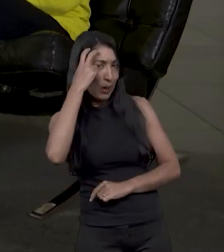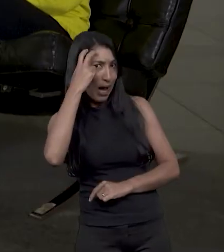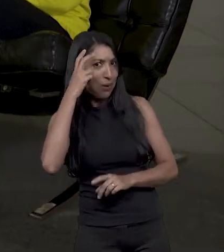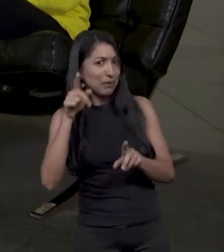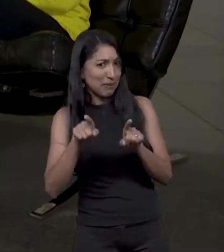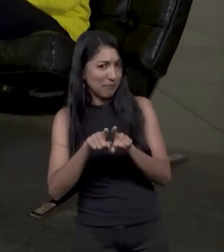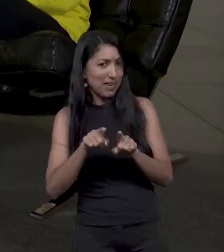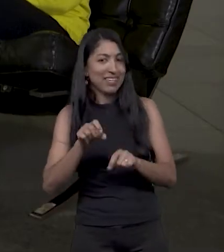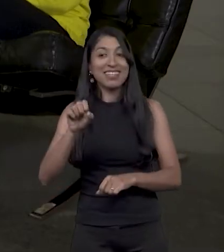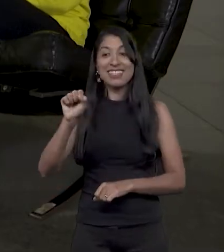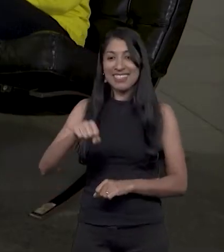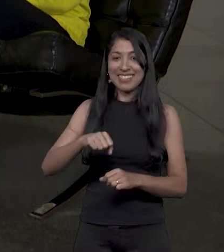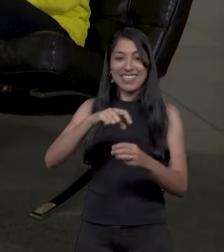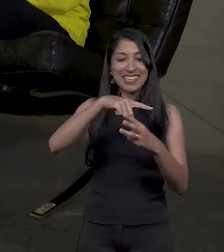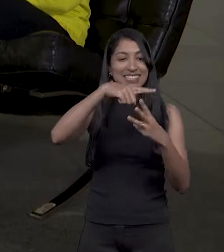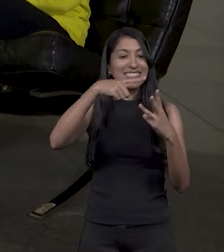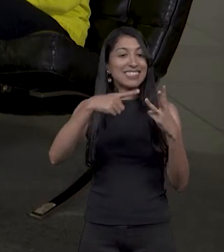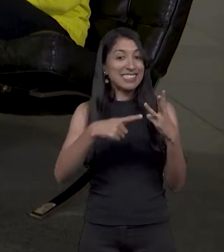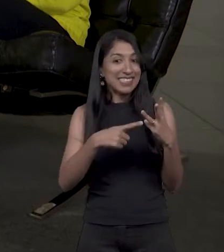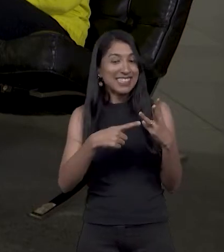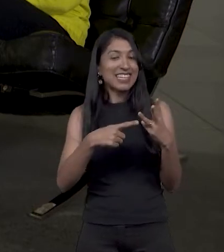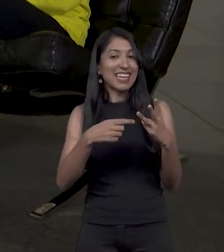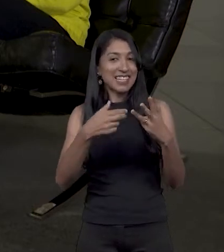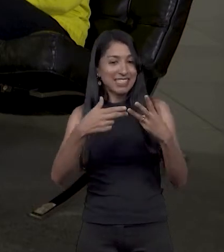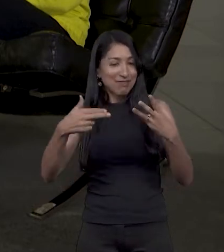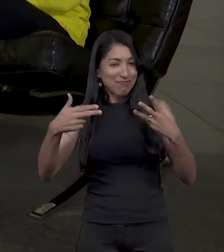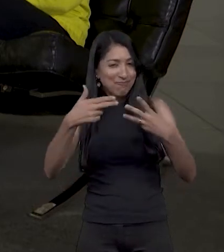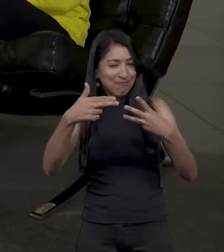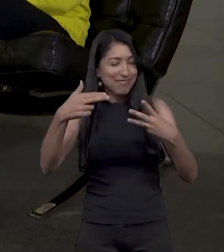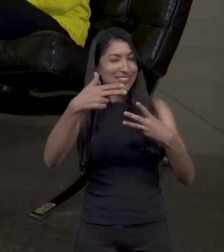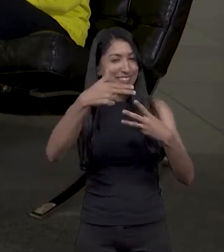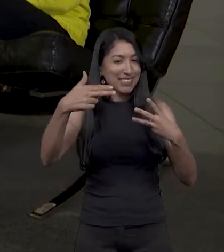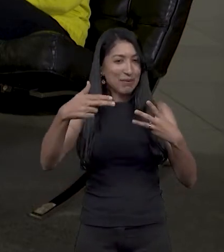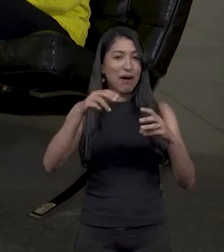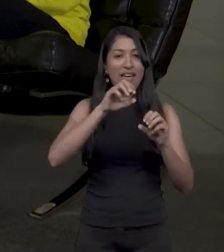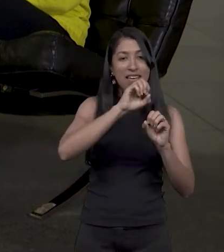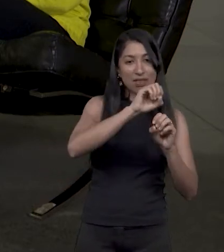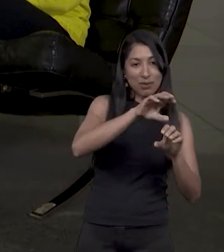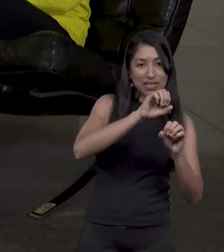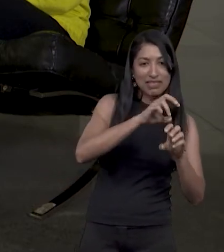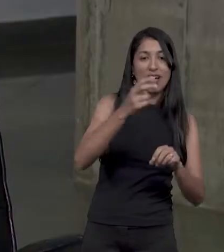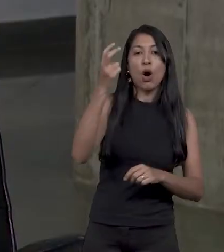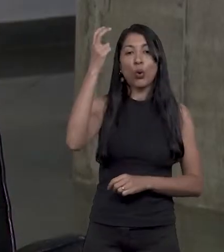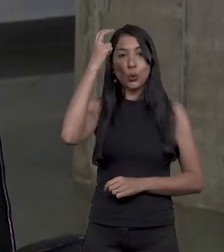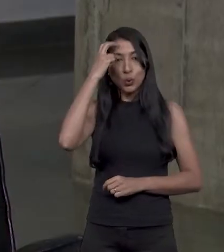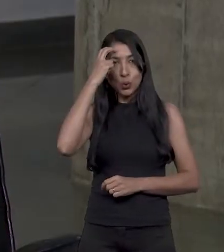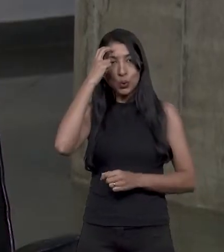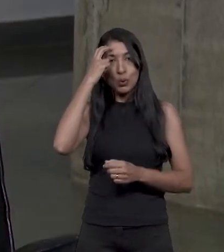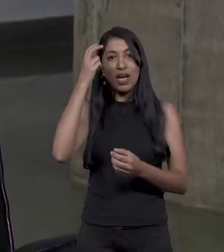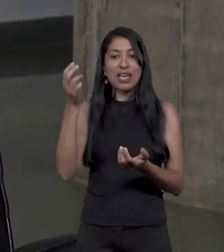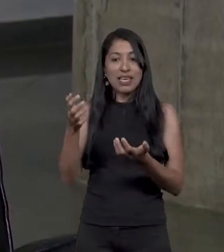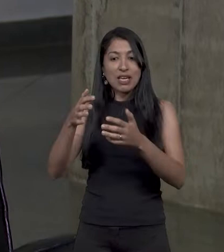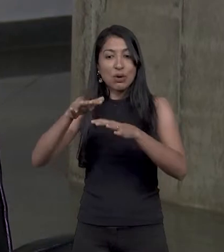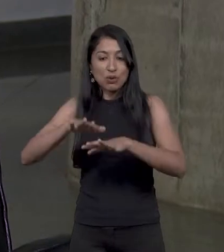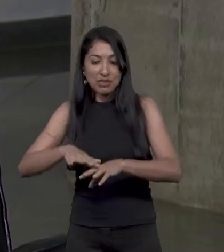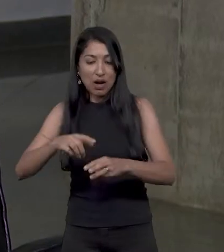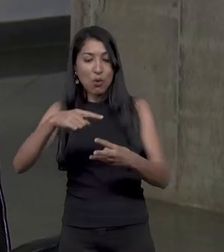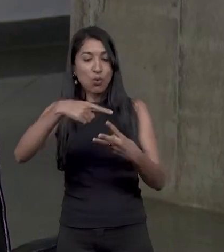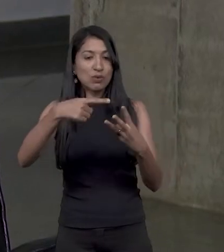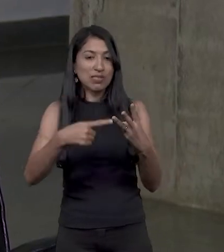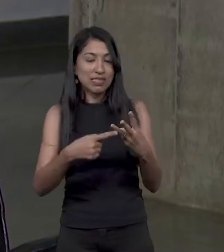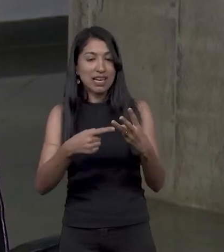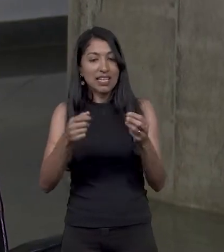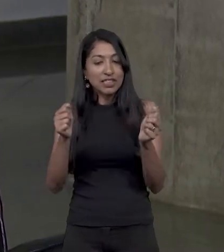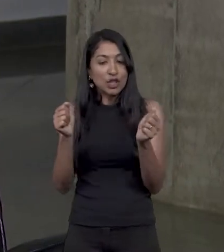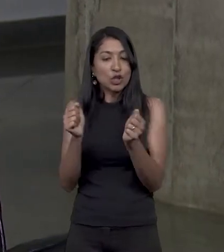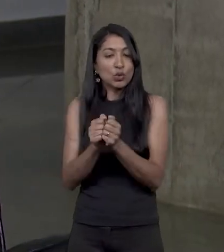É um tripé que abraçamos onde educação, cultura e inclusão andam bem